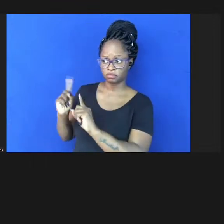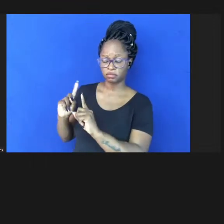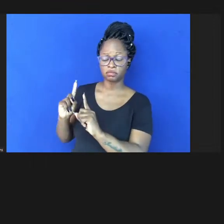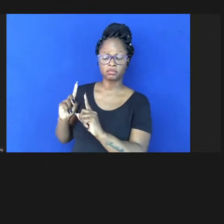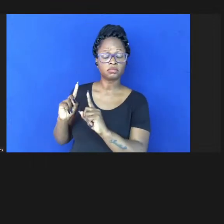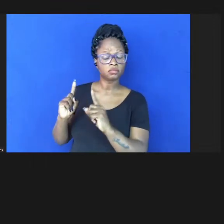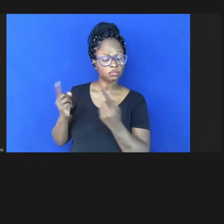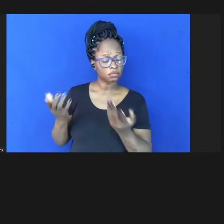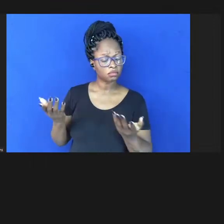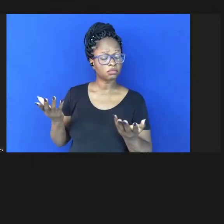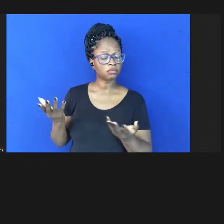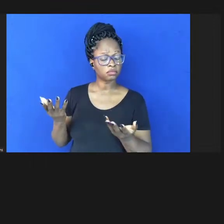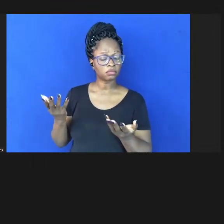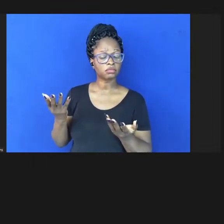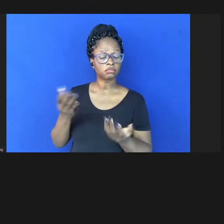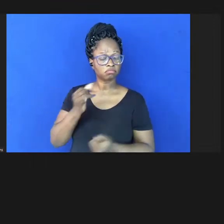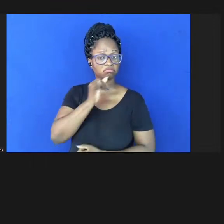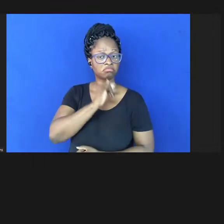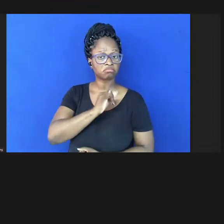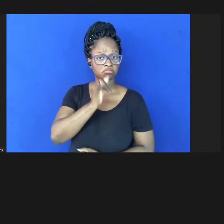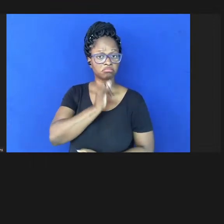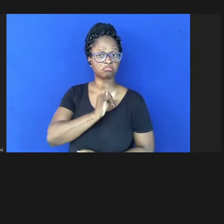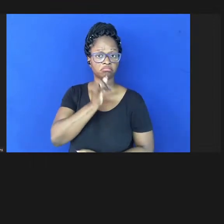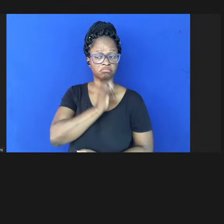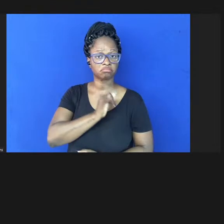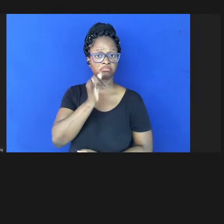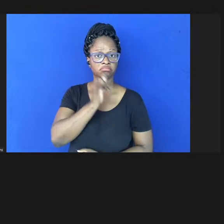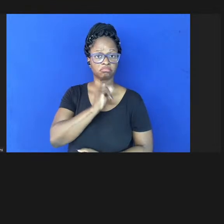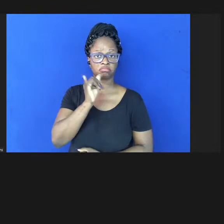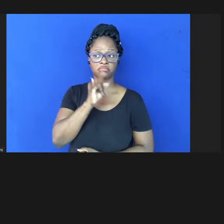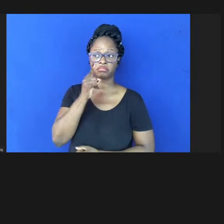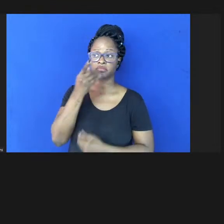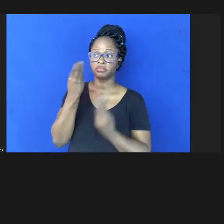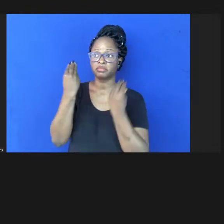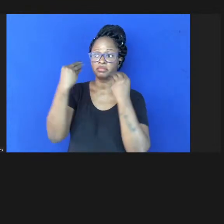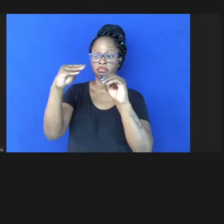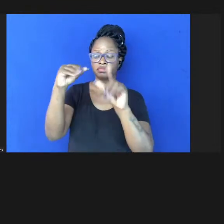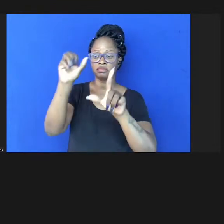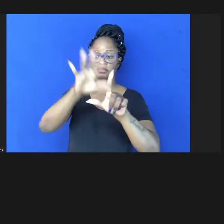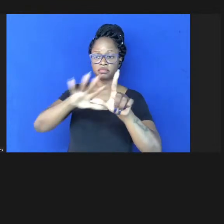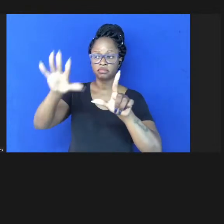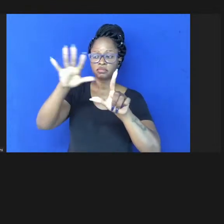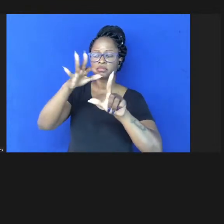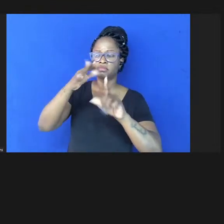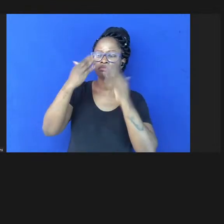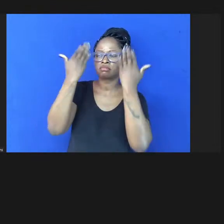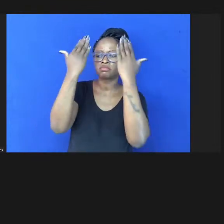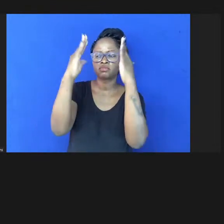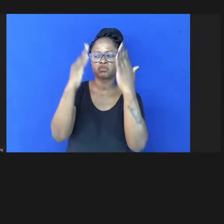por exemplo para compartilhar diferentes observações